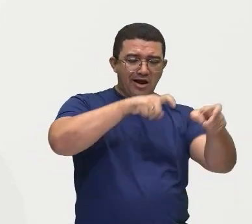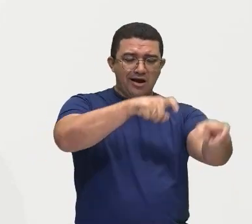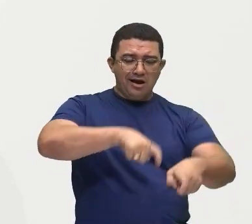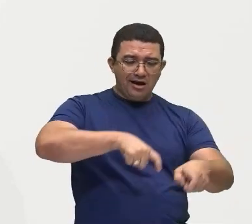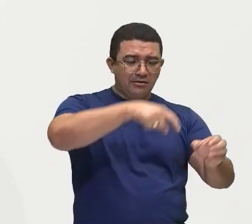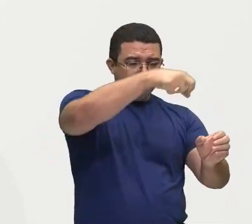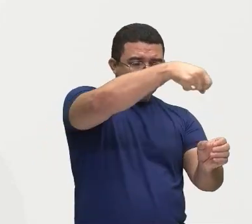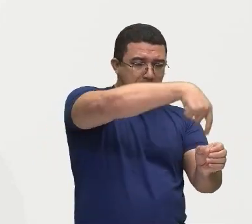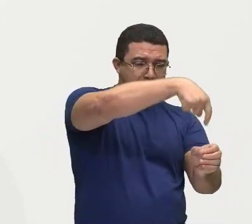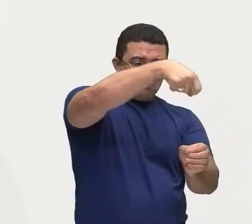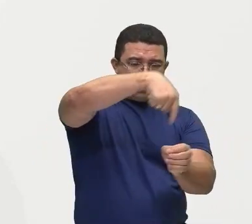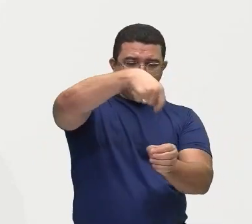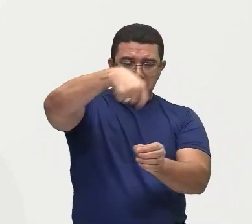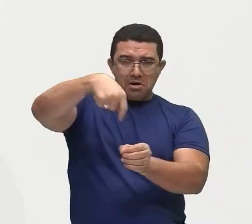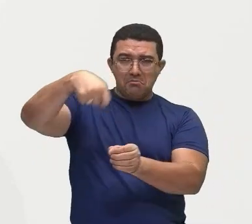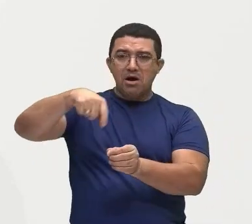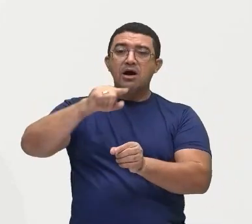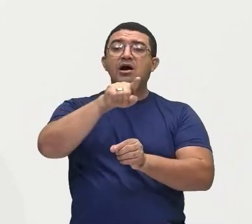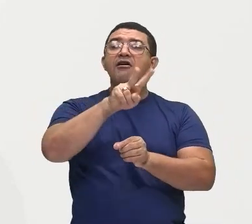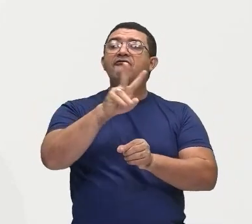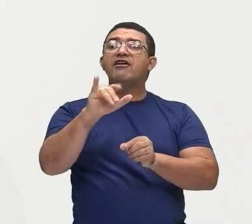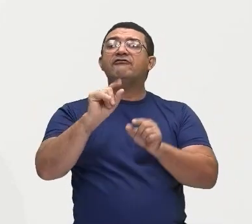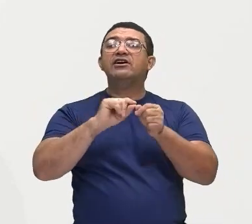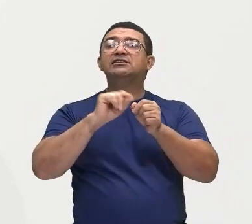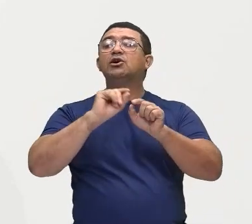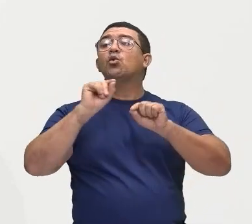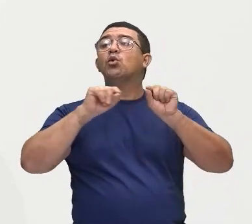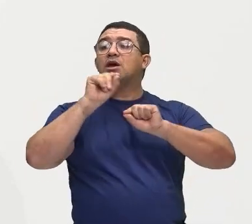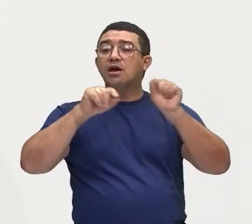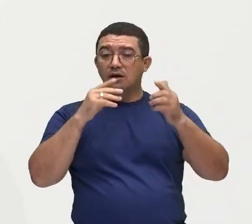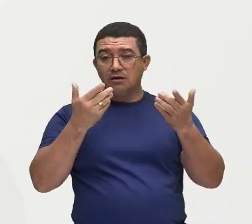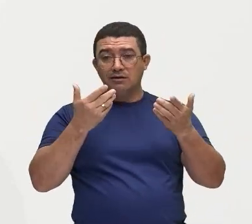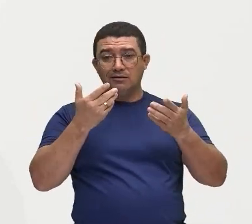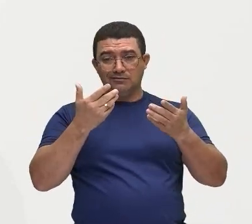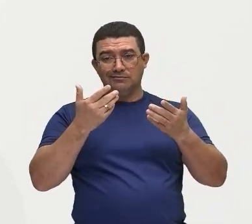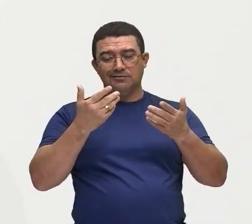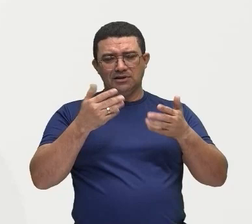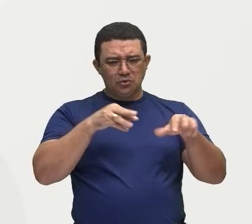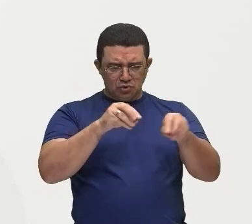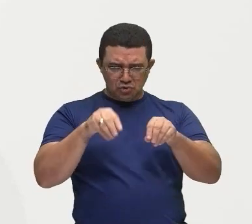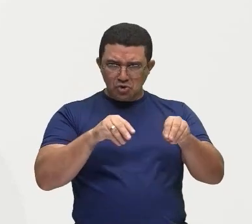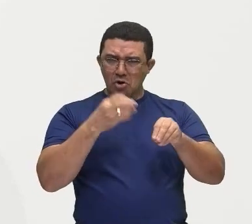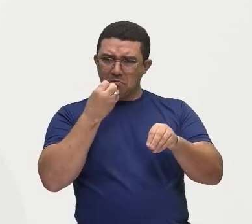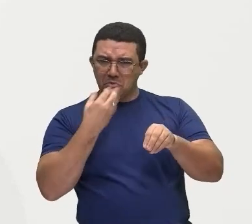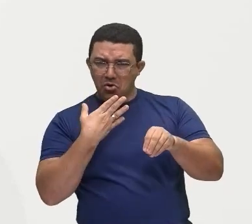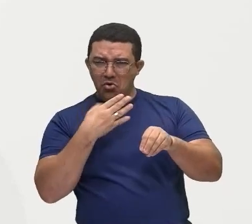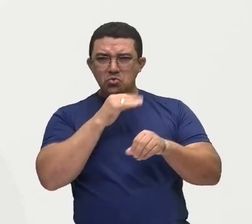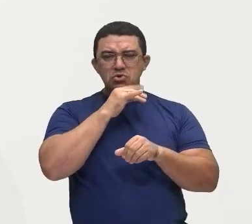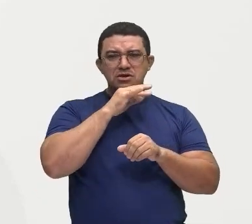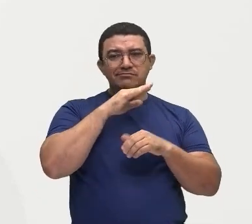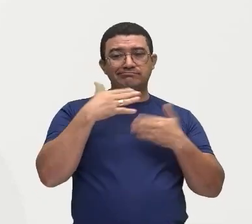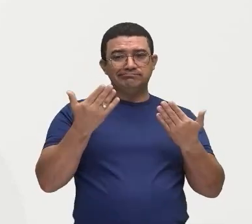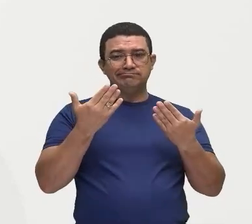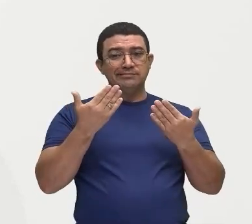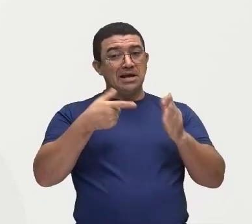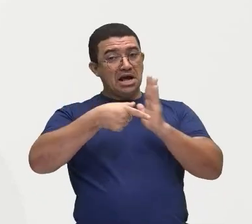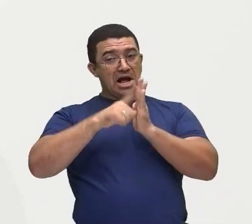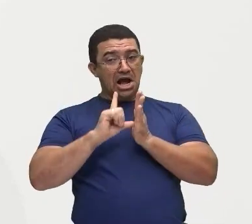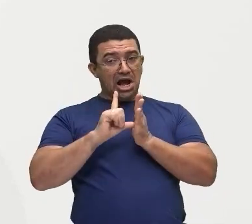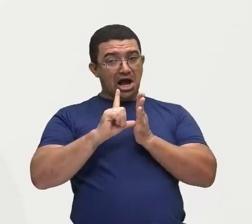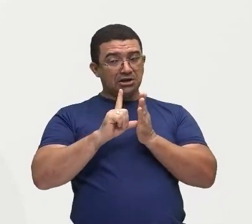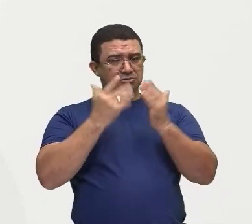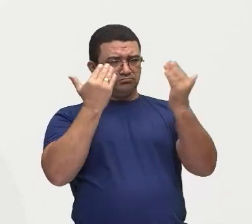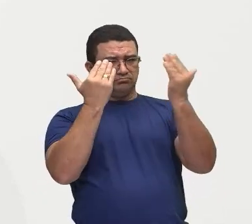estar apto ali para o tipo de cultivo? Então, tudo isso você vai analisar aí com